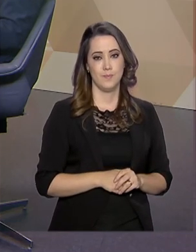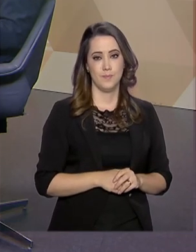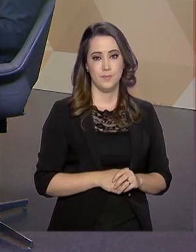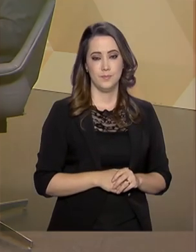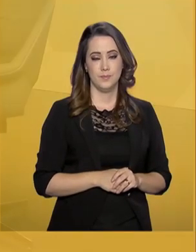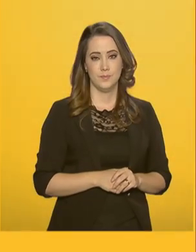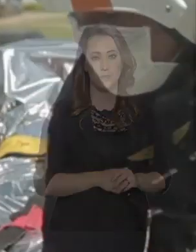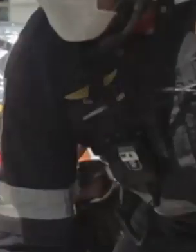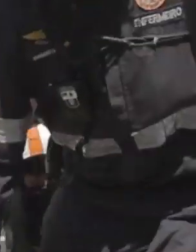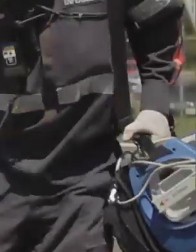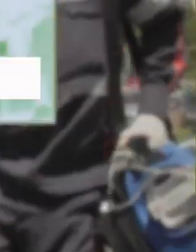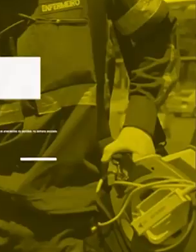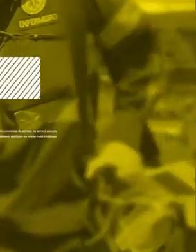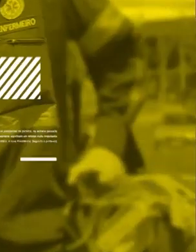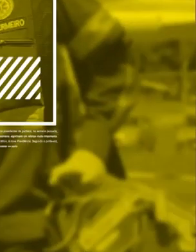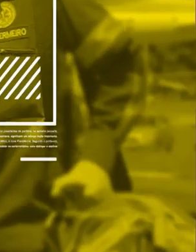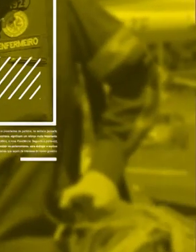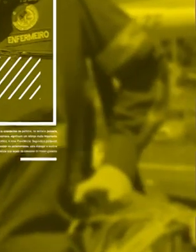Coimbra.